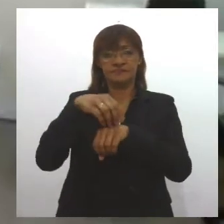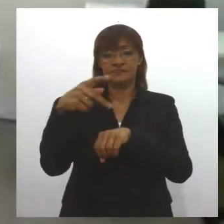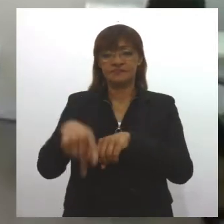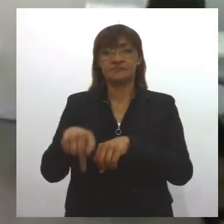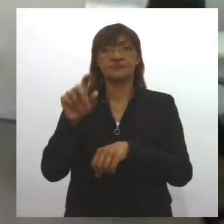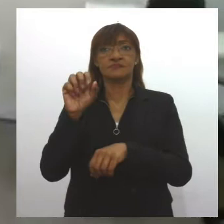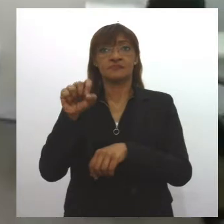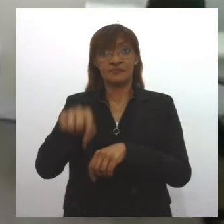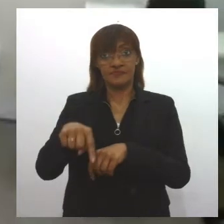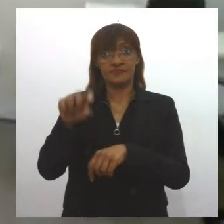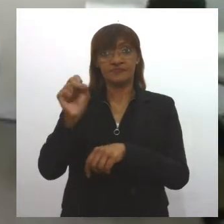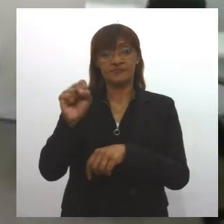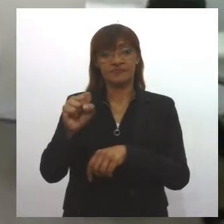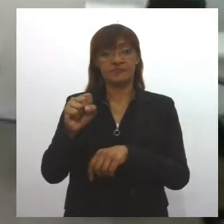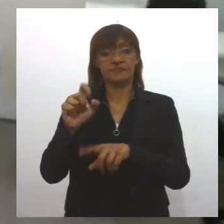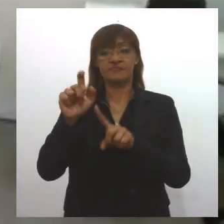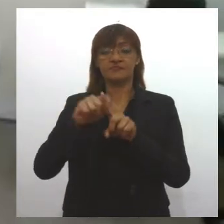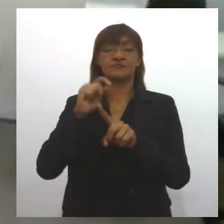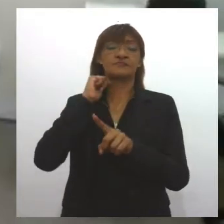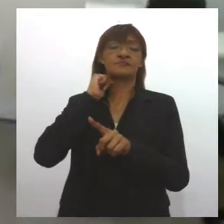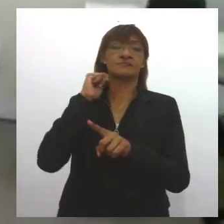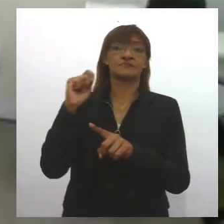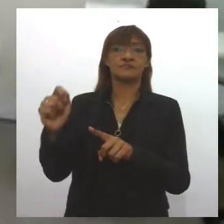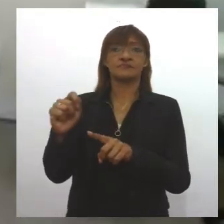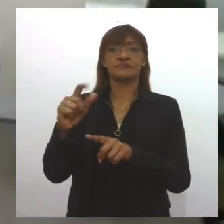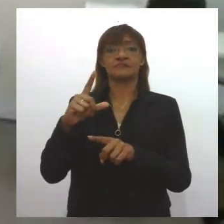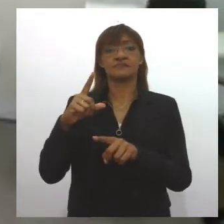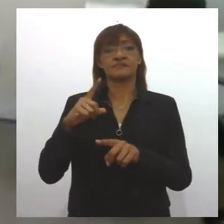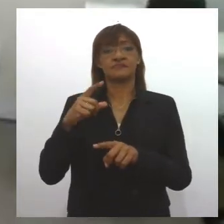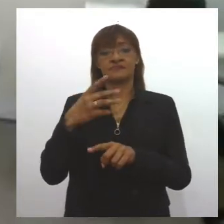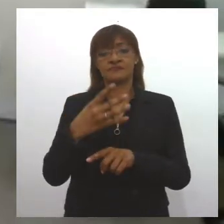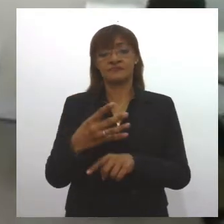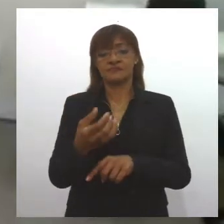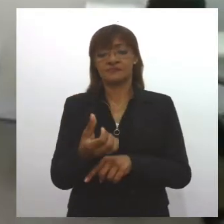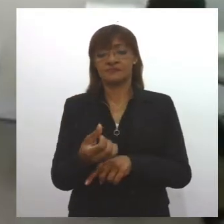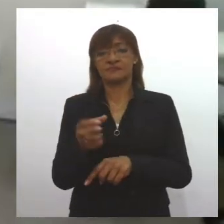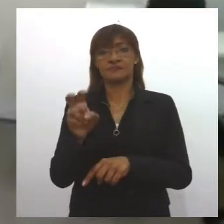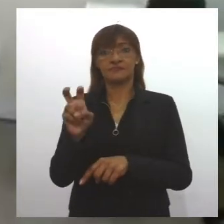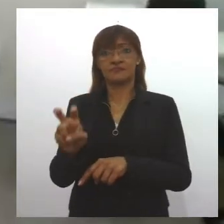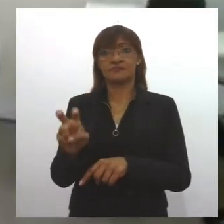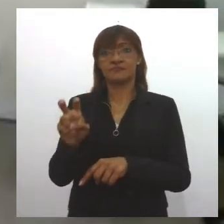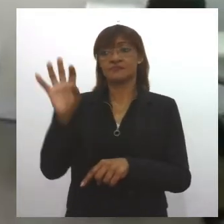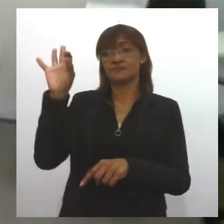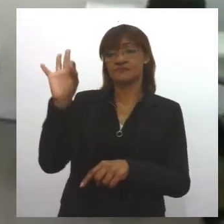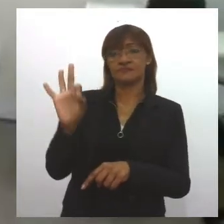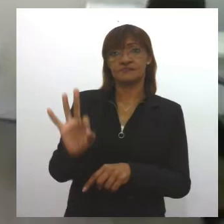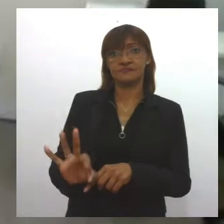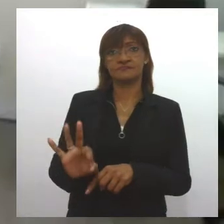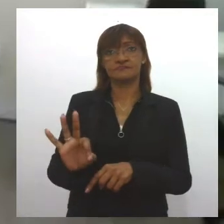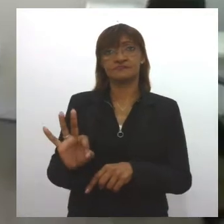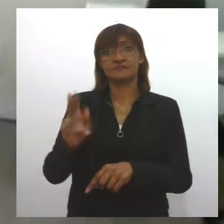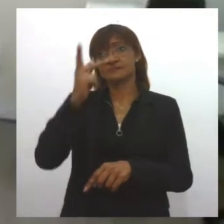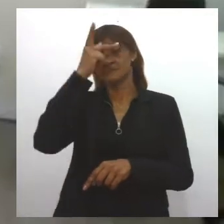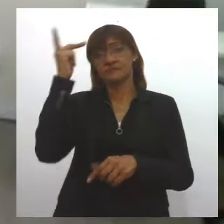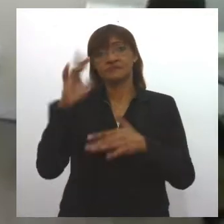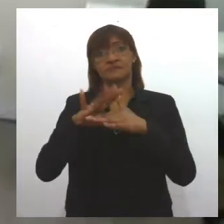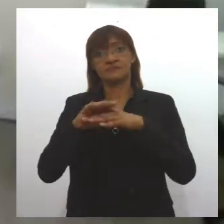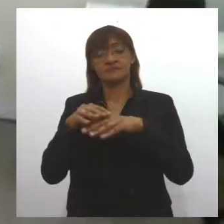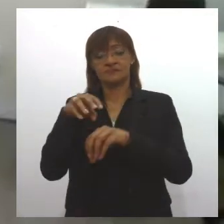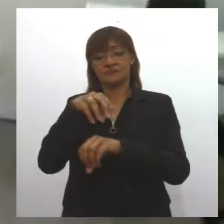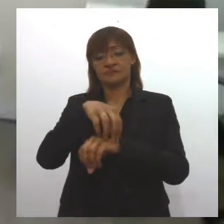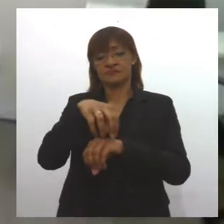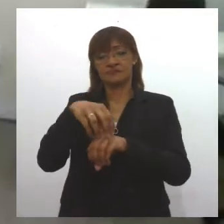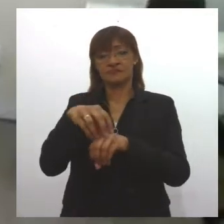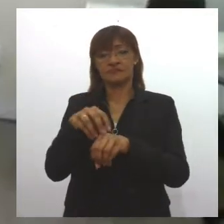Só até o mês de abril desse ano, houve um aumento de 465% dos casos de chikungunya em Sergipe, quando